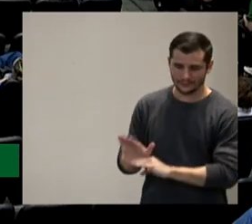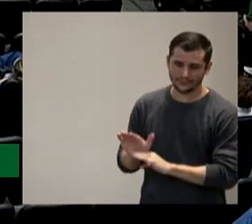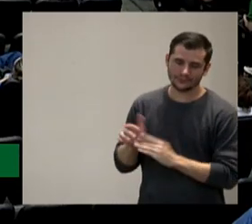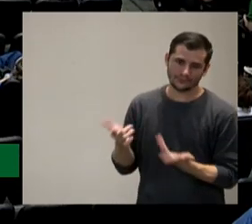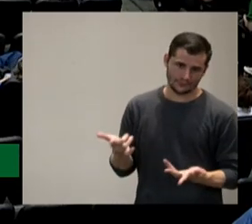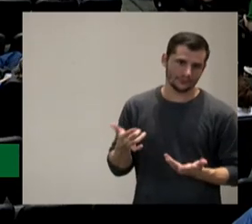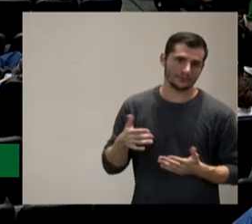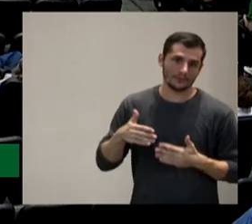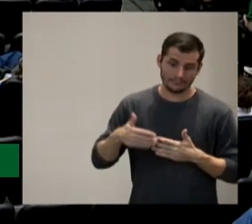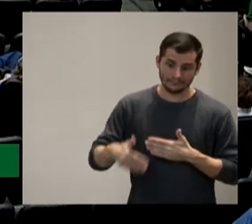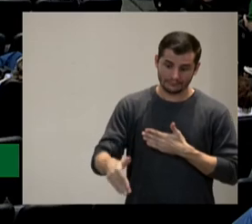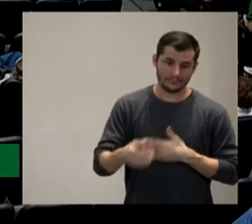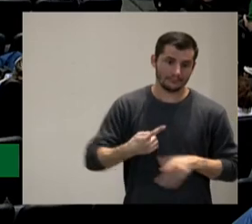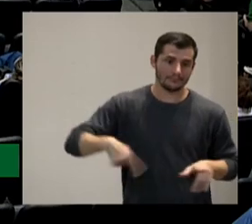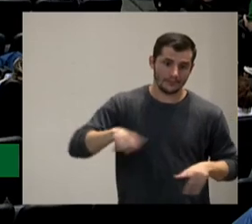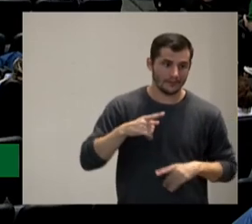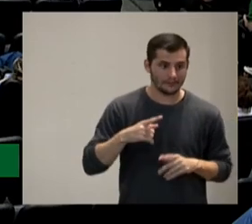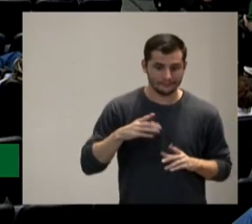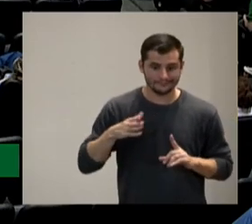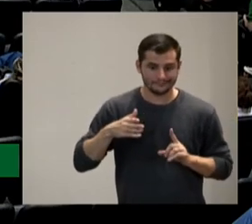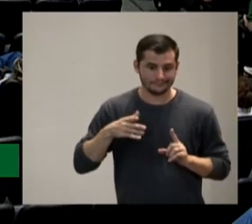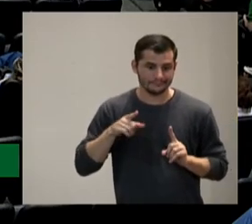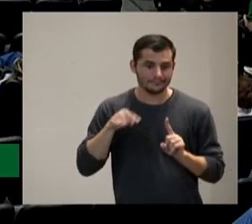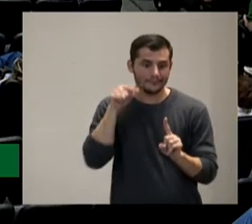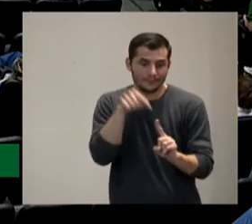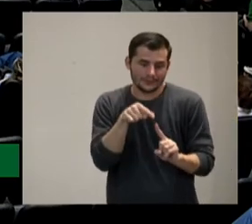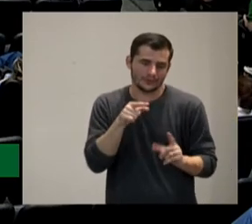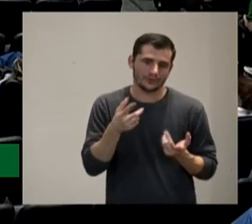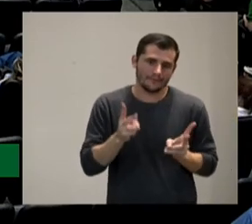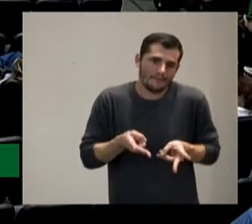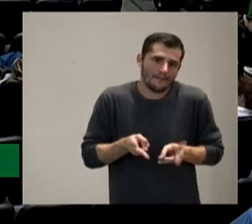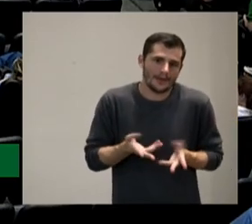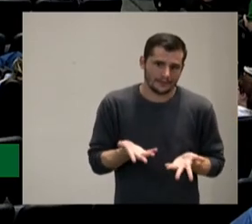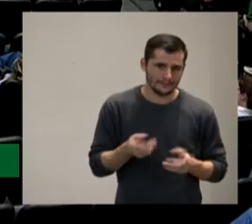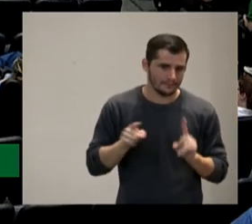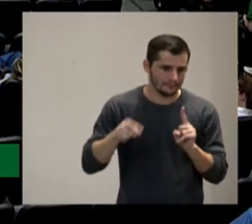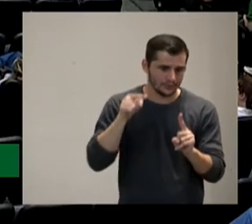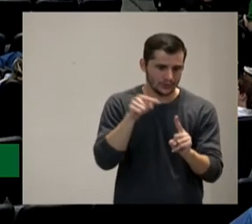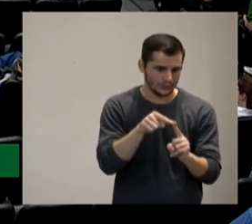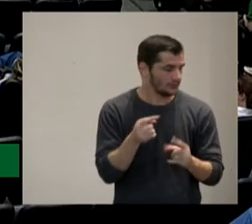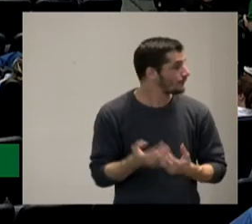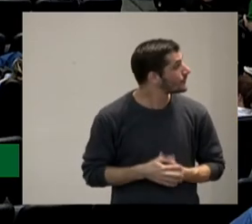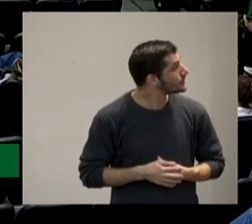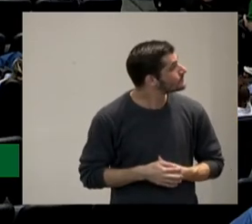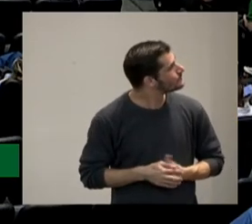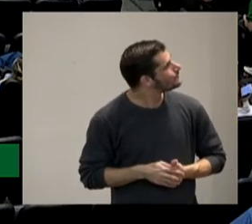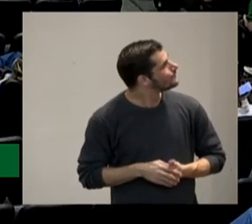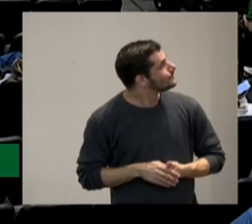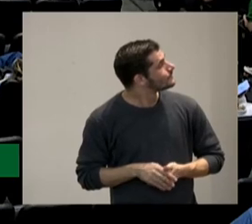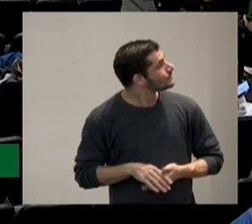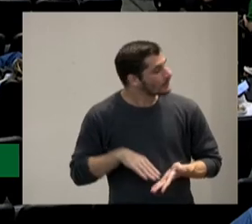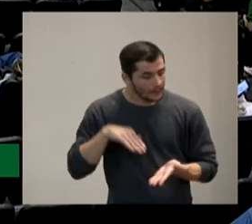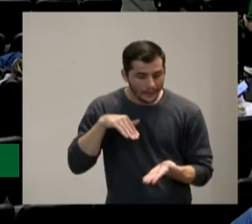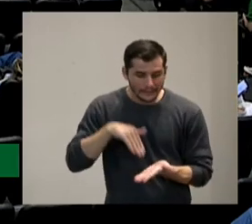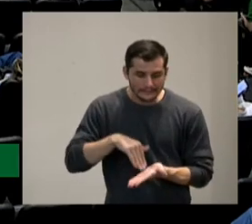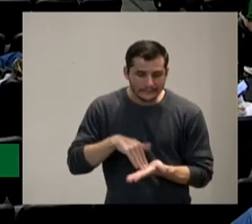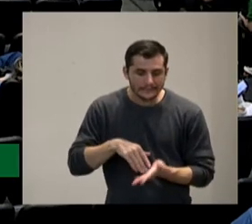todo mundo aqui pela mesma causa e pelo mesmo lado e por último é o mais difícil